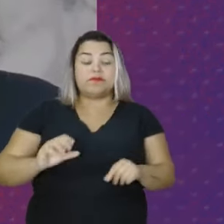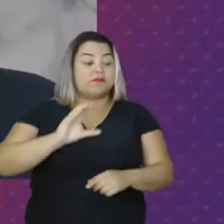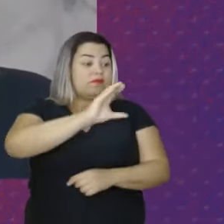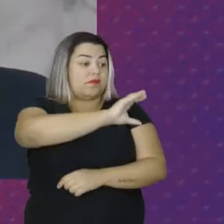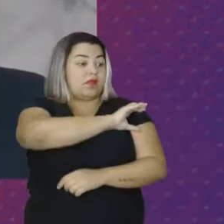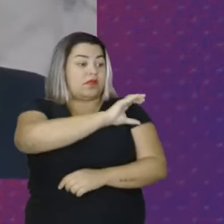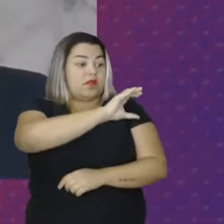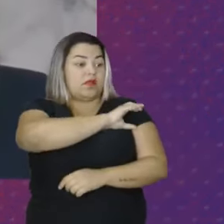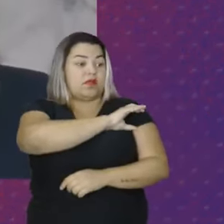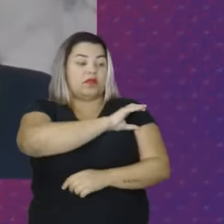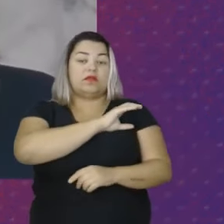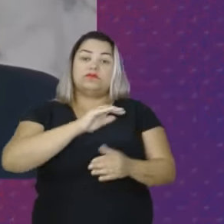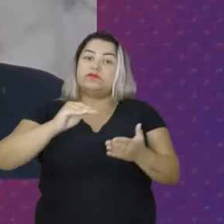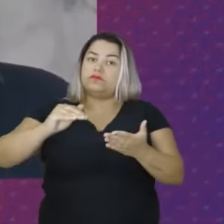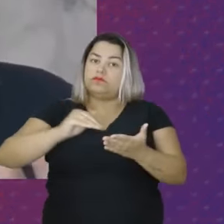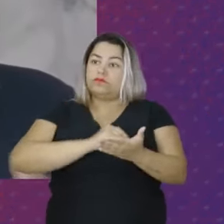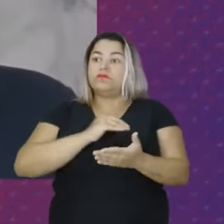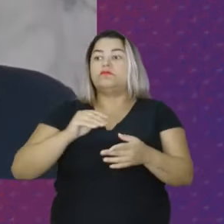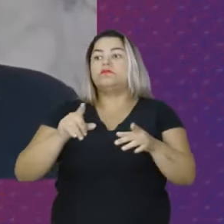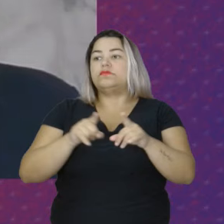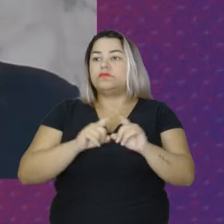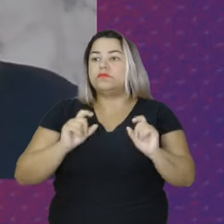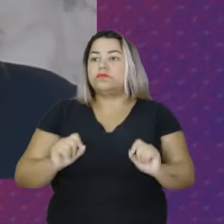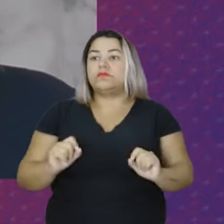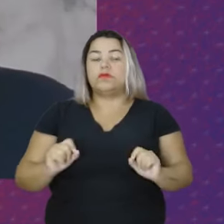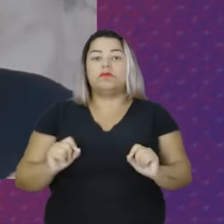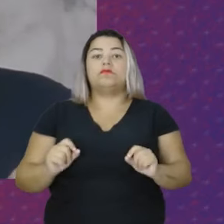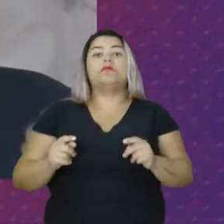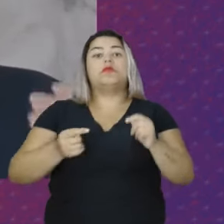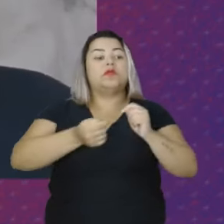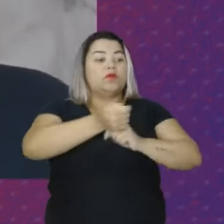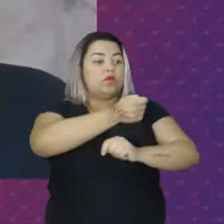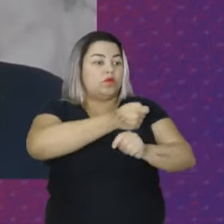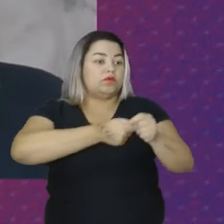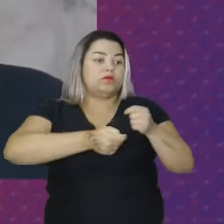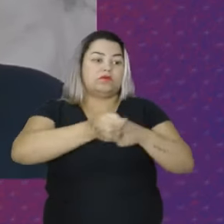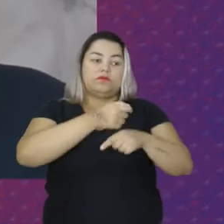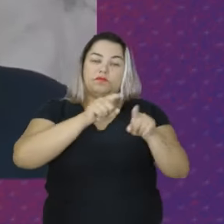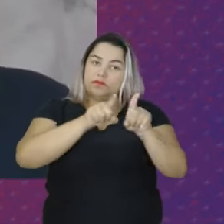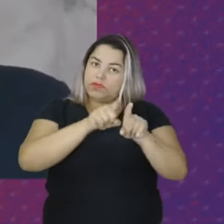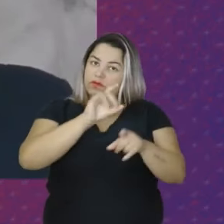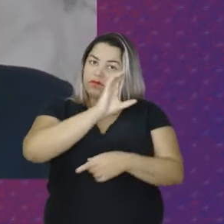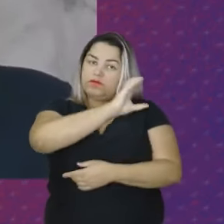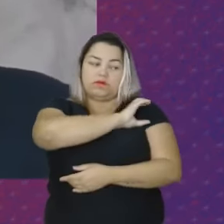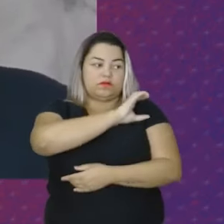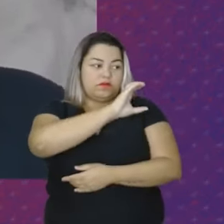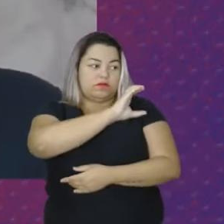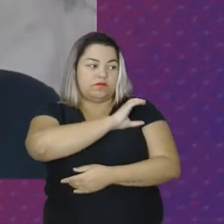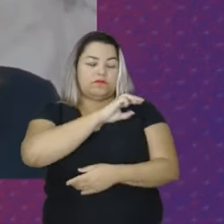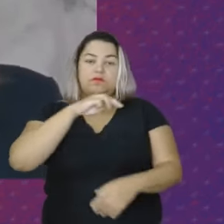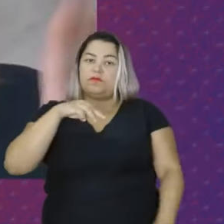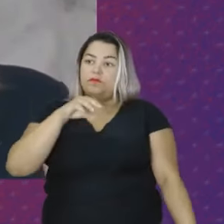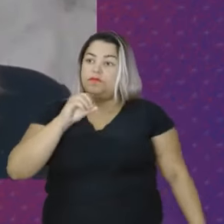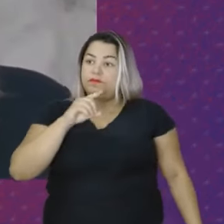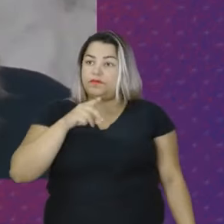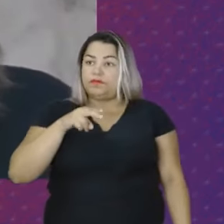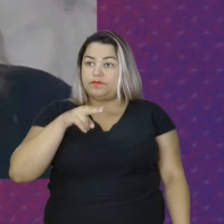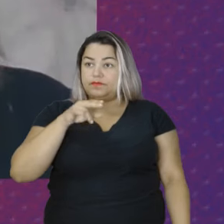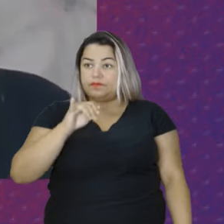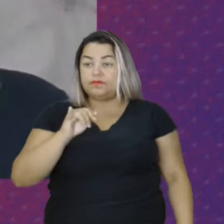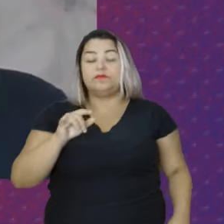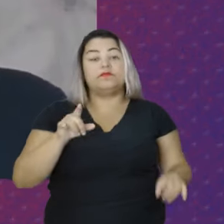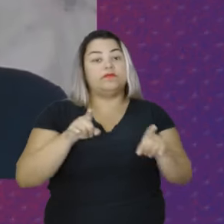área é a Secretaria de Autonomia Econômica coordenada pela Rosane Silva, mas falando